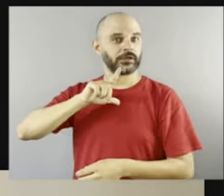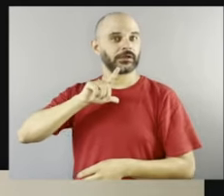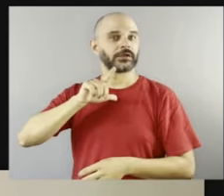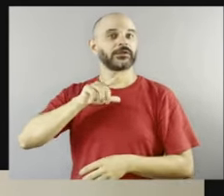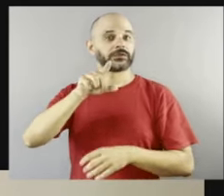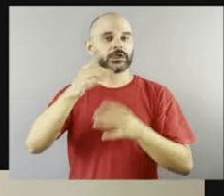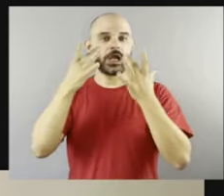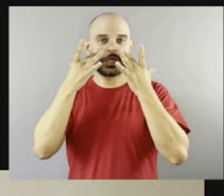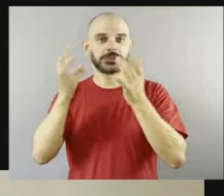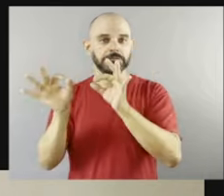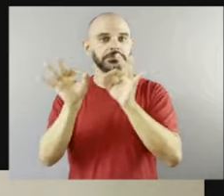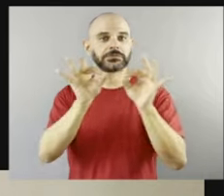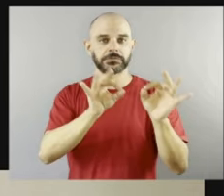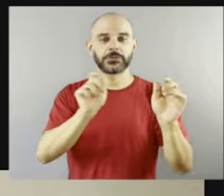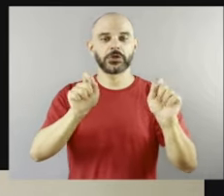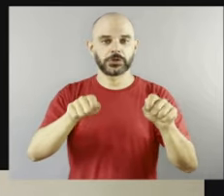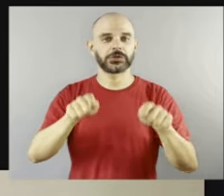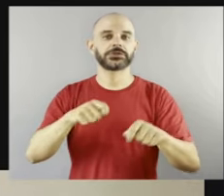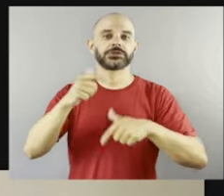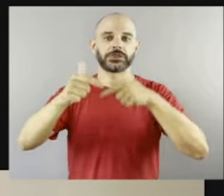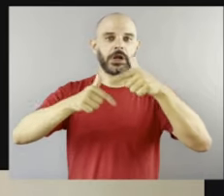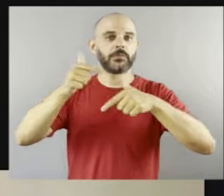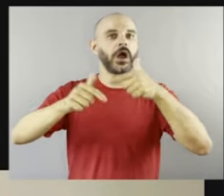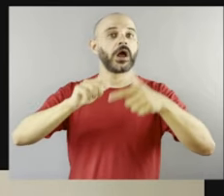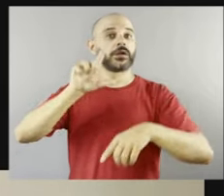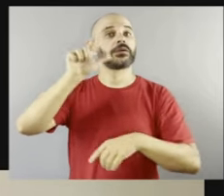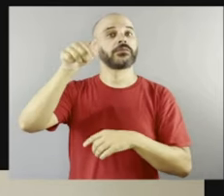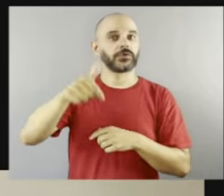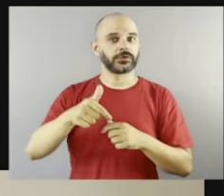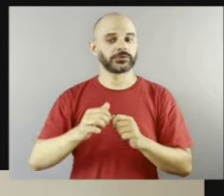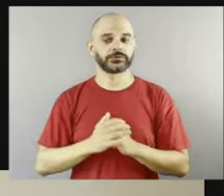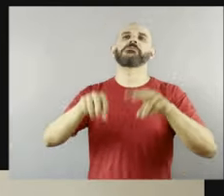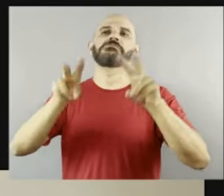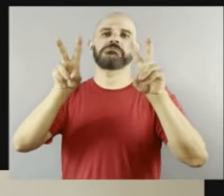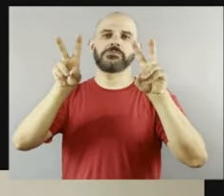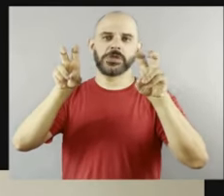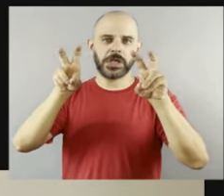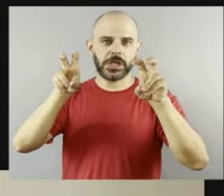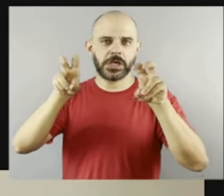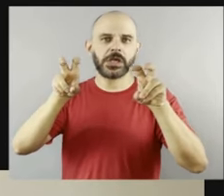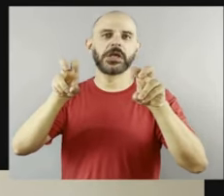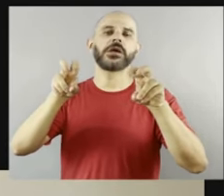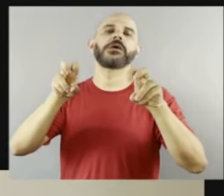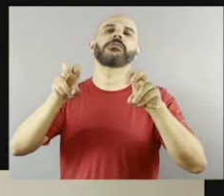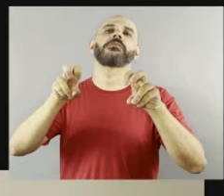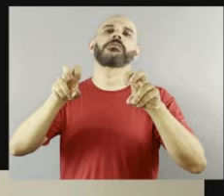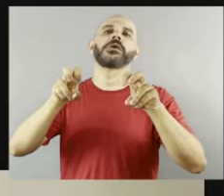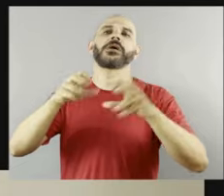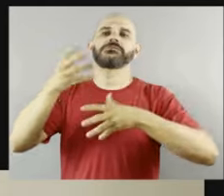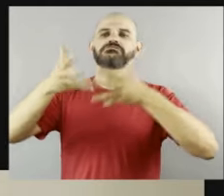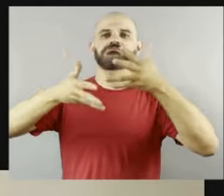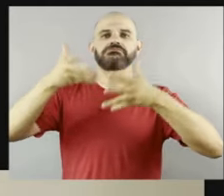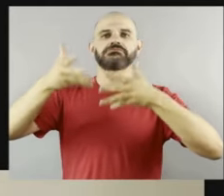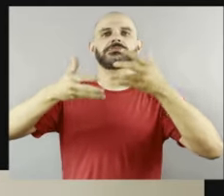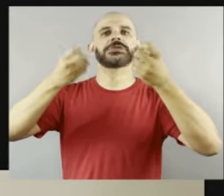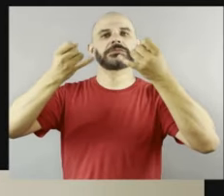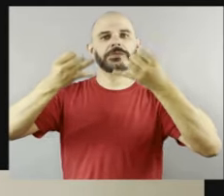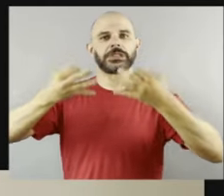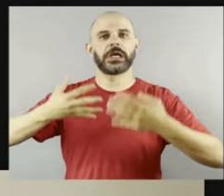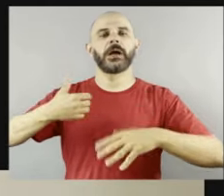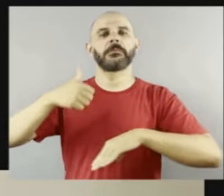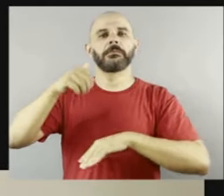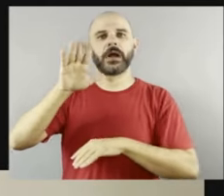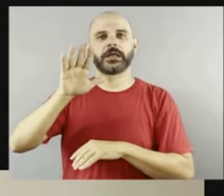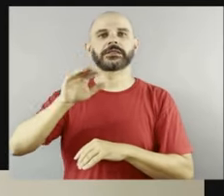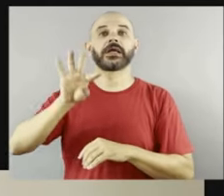mais no final, a gente pode até falar um pouco mais sobre esse trabalho nas redes sociais, porque a Tati é uma pessoa, né? Com uma visibilidade incrível.